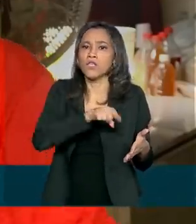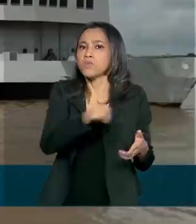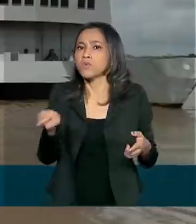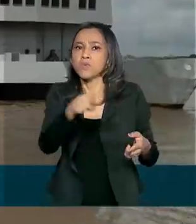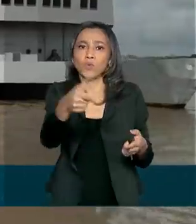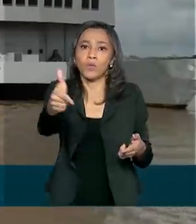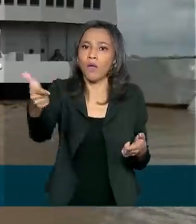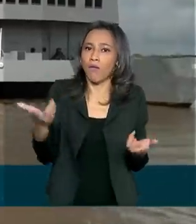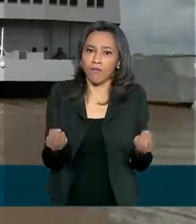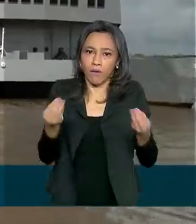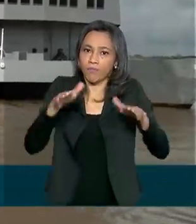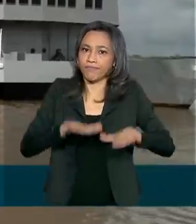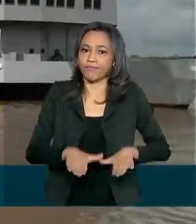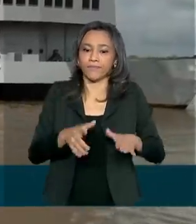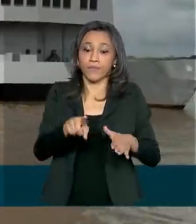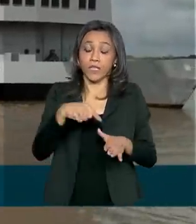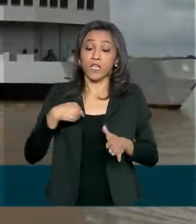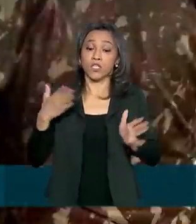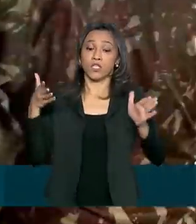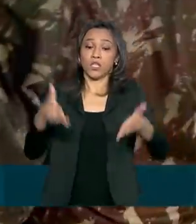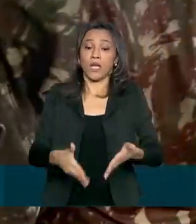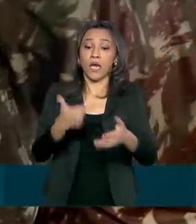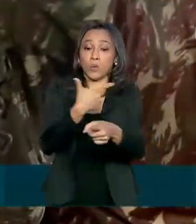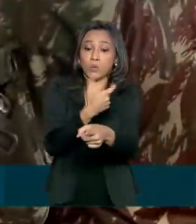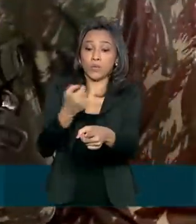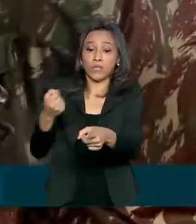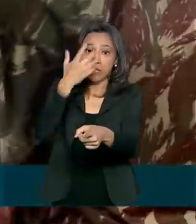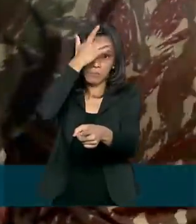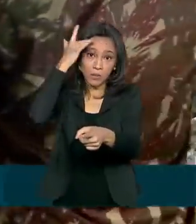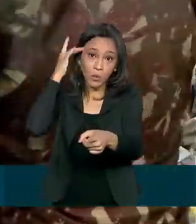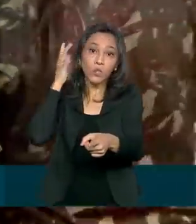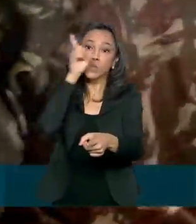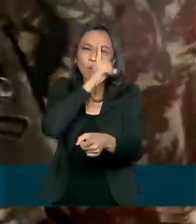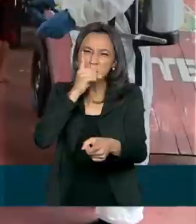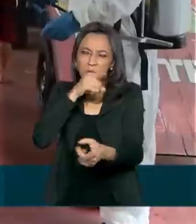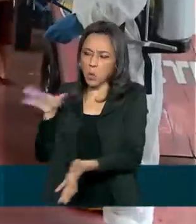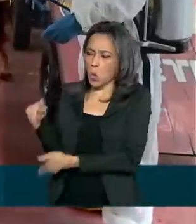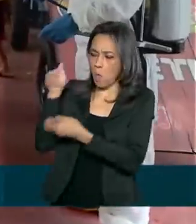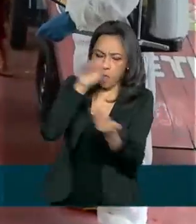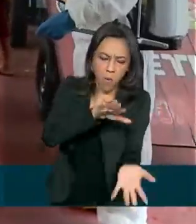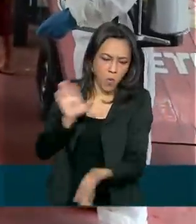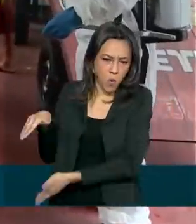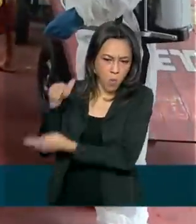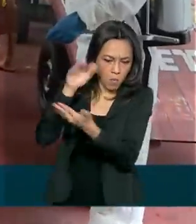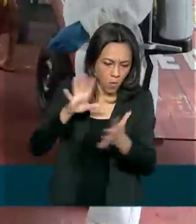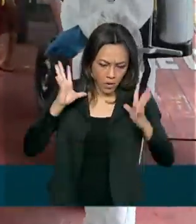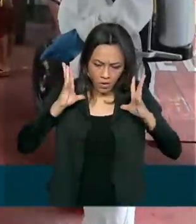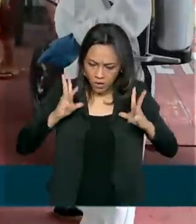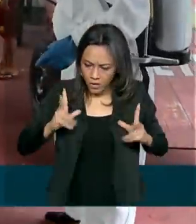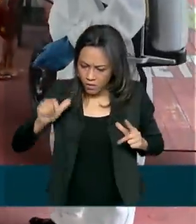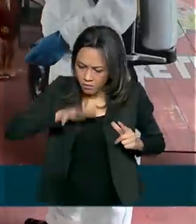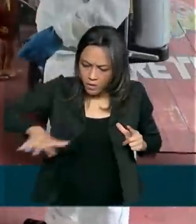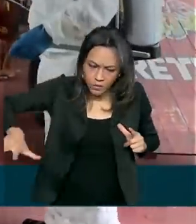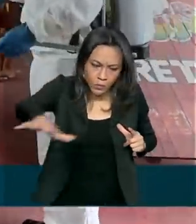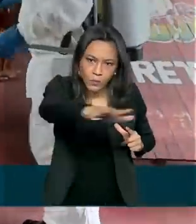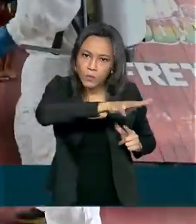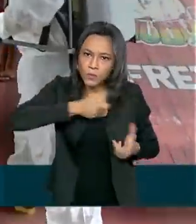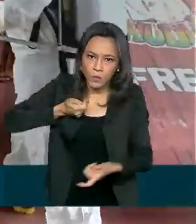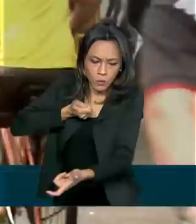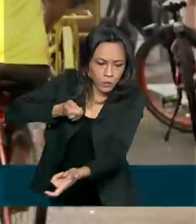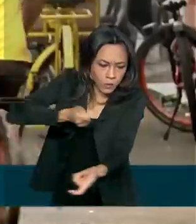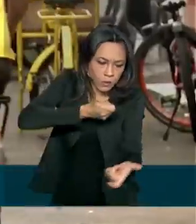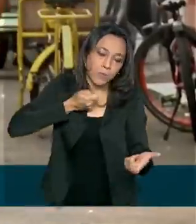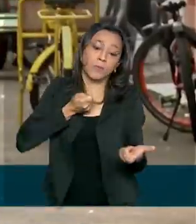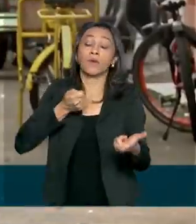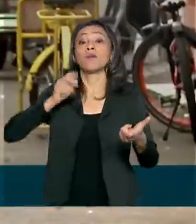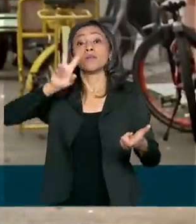de nenhum. Chegaram 200 militares que passaram o domingo descarregando e desinfectando as cestas básicas. Nesta